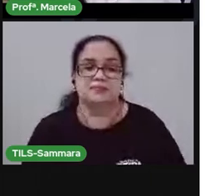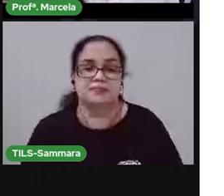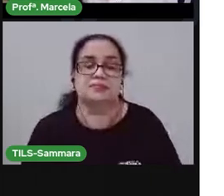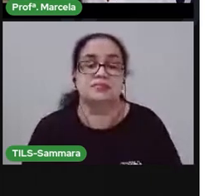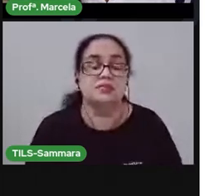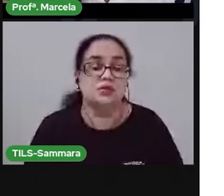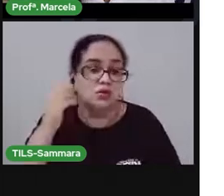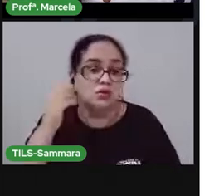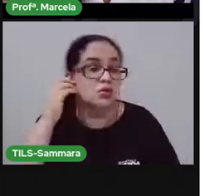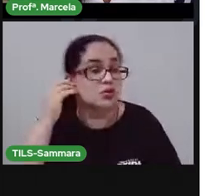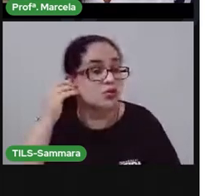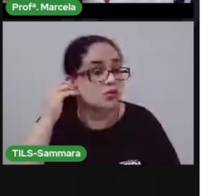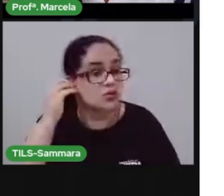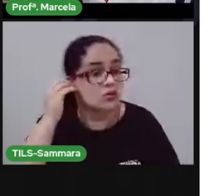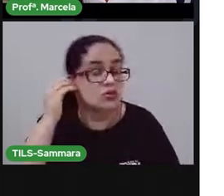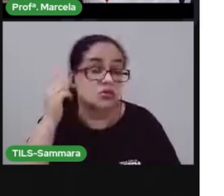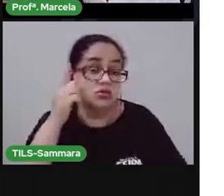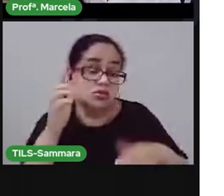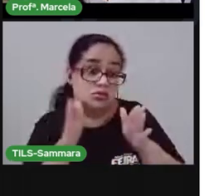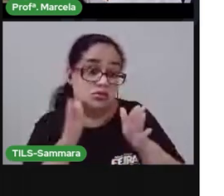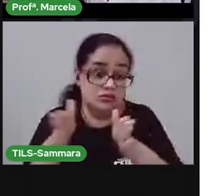Conseguiu acompanhar a leitura?